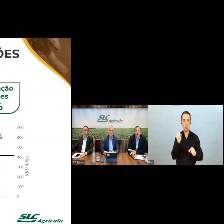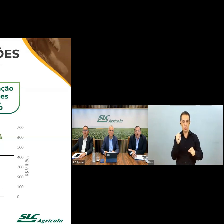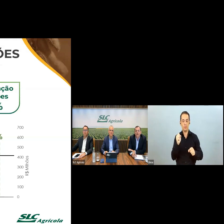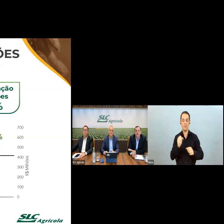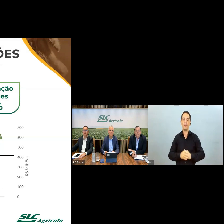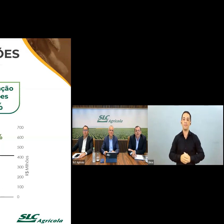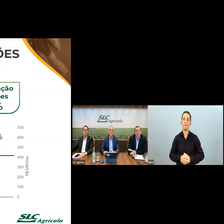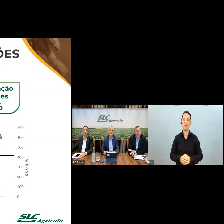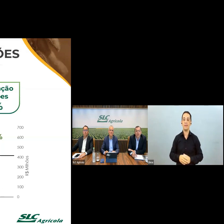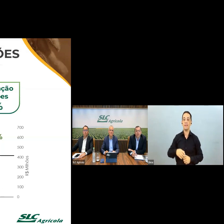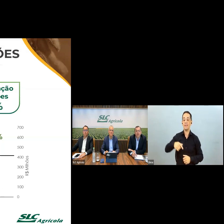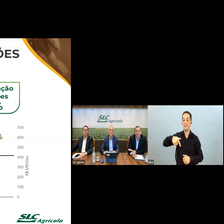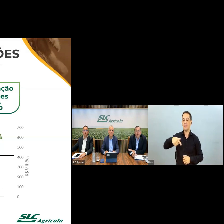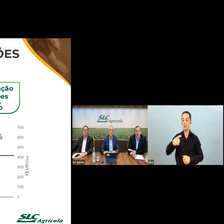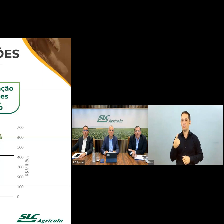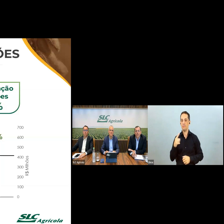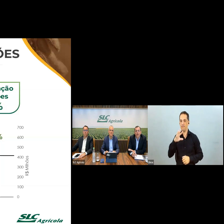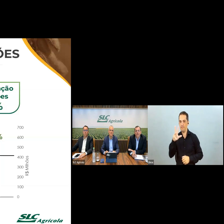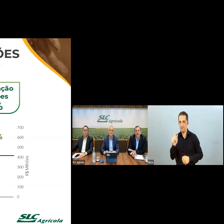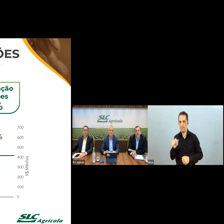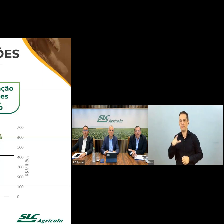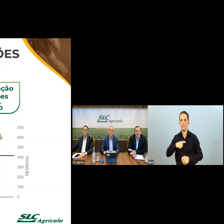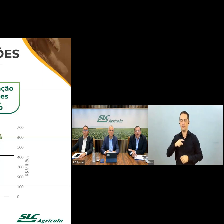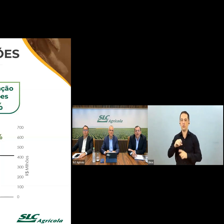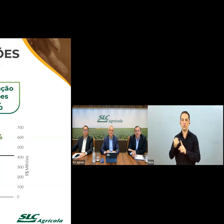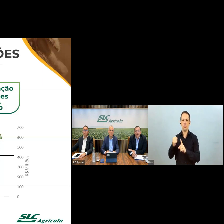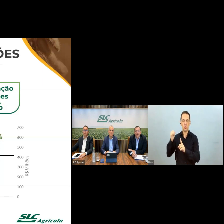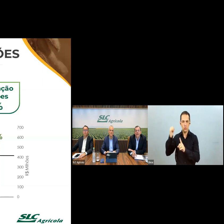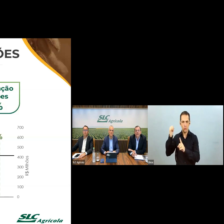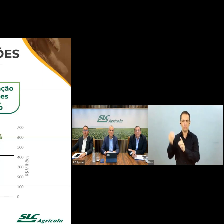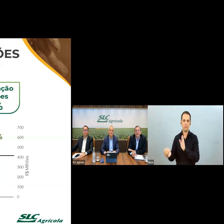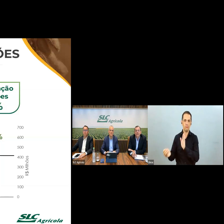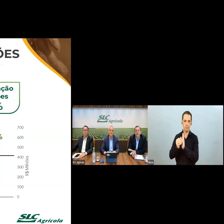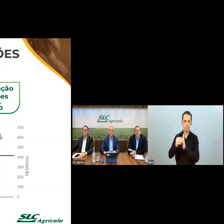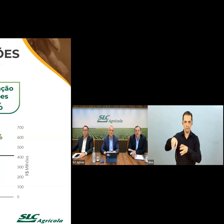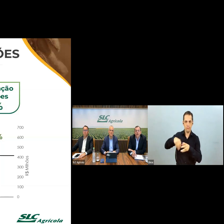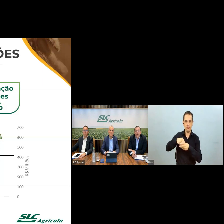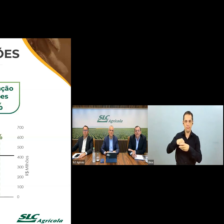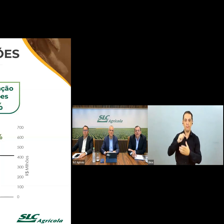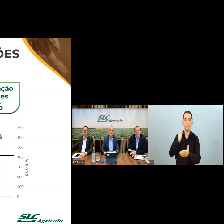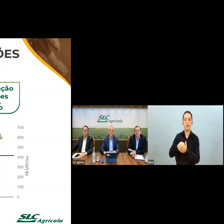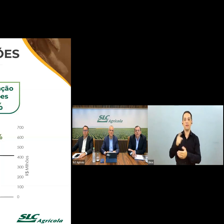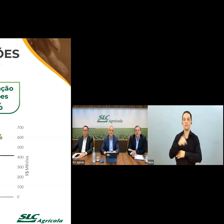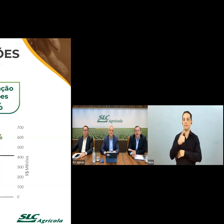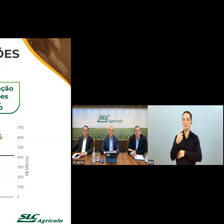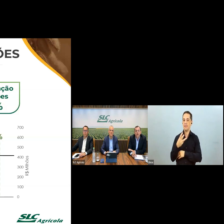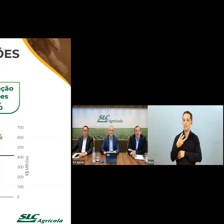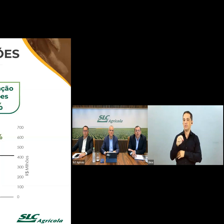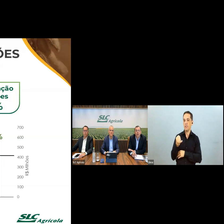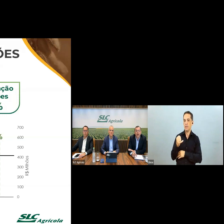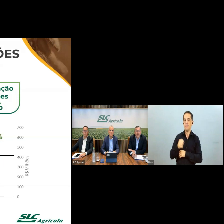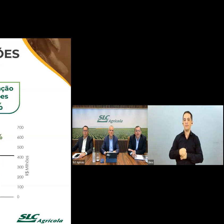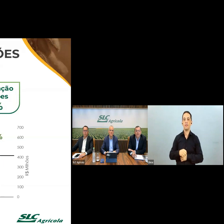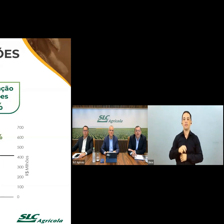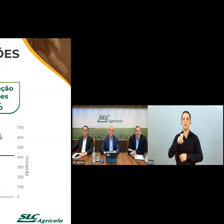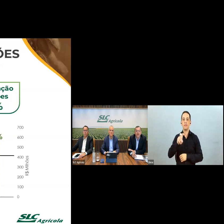71 milhões como juros sobre capital próprio, pagos dia 13 de janeiro, e 531 milhões de reais a título de dividendos,